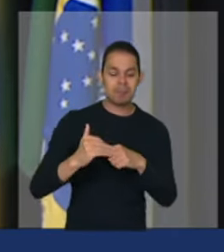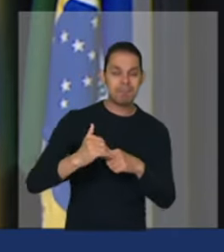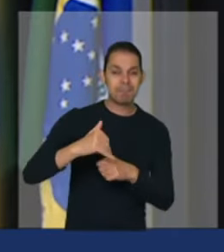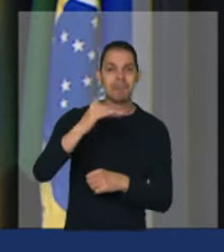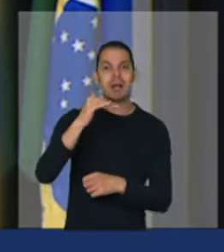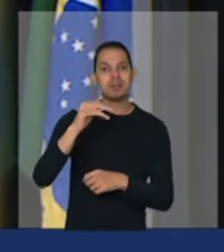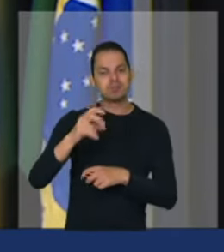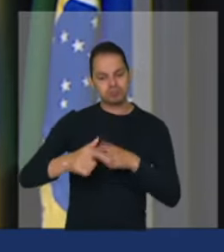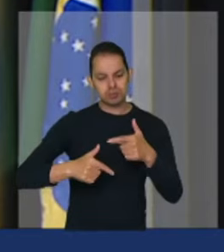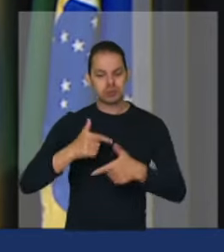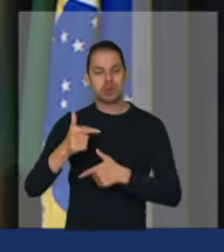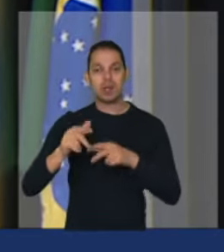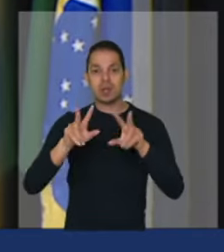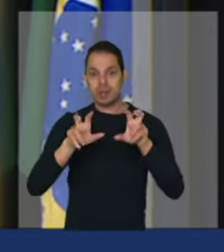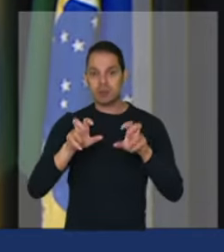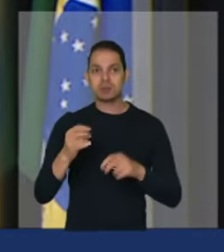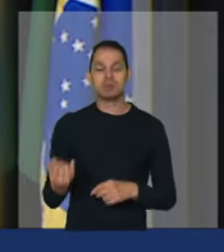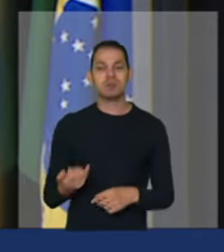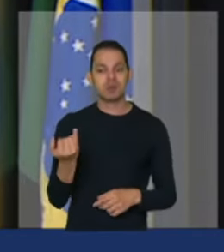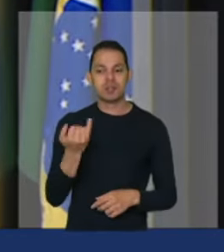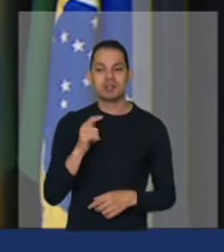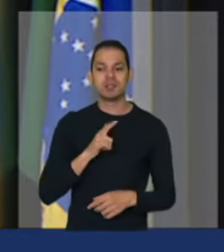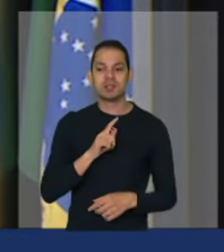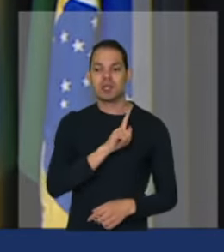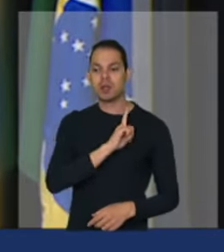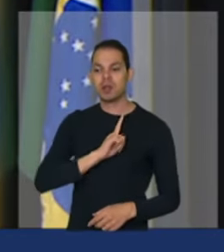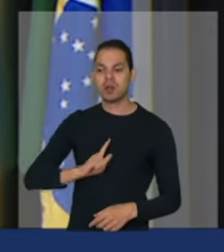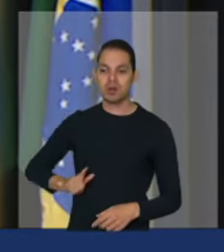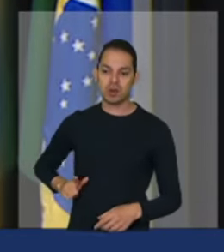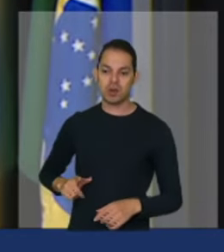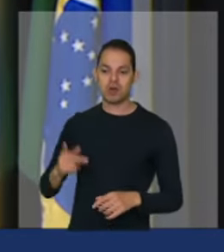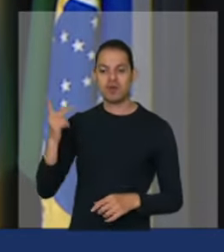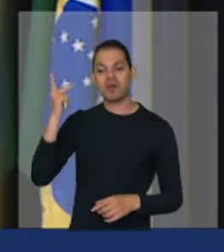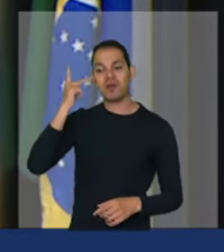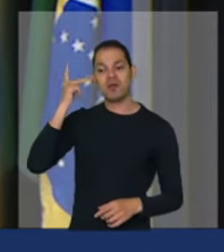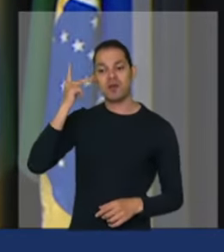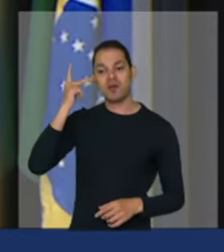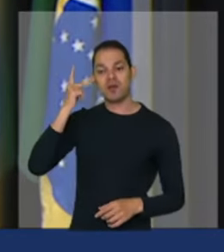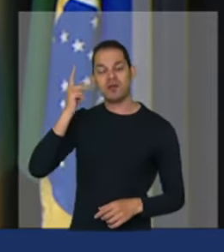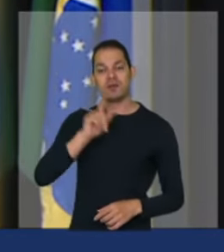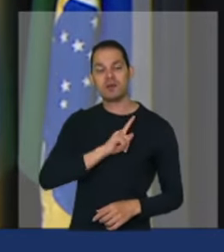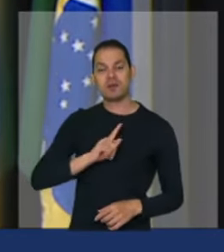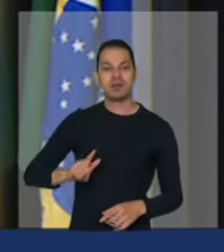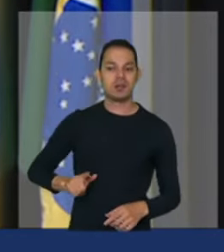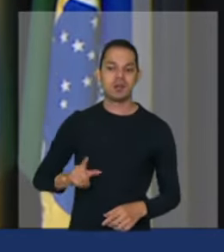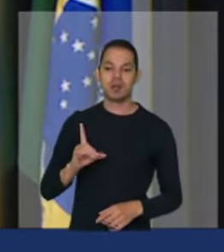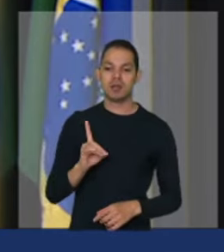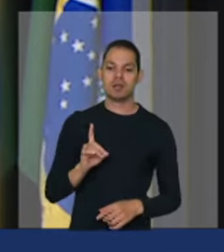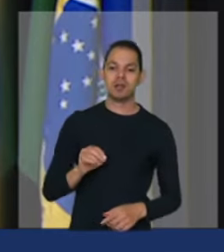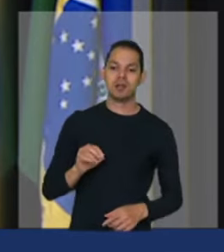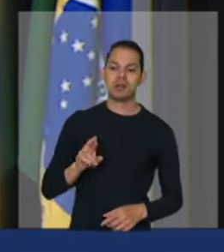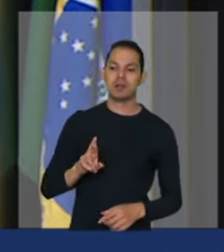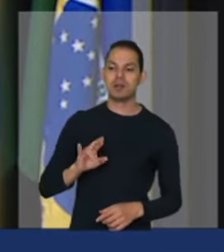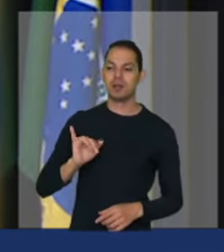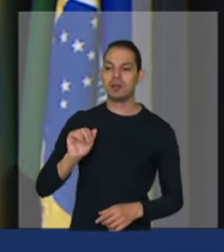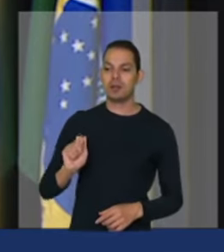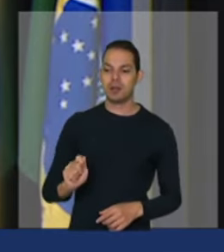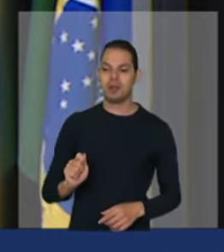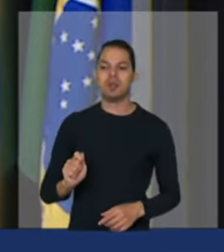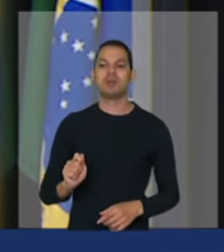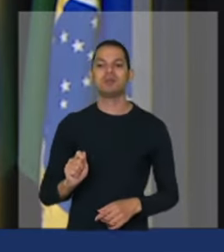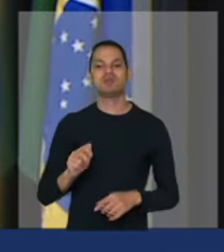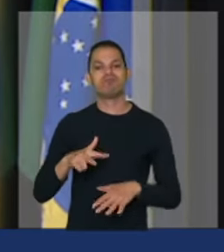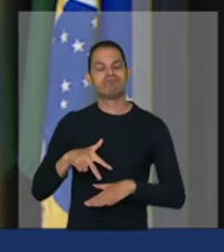tema importante que o governador do estado de São Paulo governador João Dória tem um posicionamento muito forte